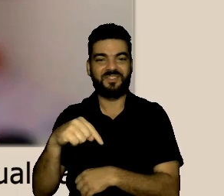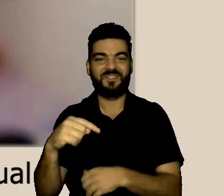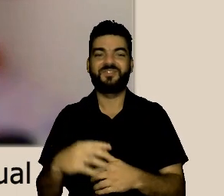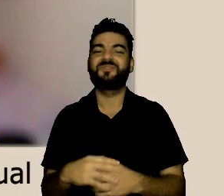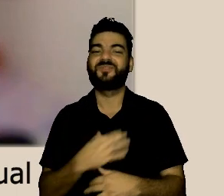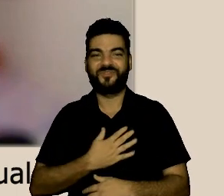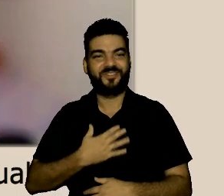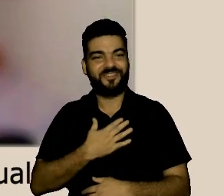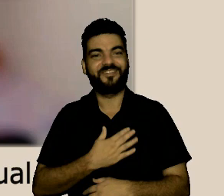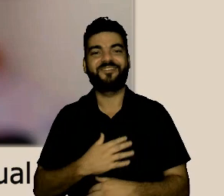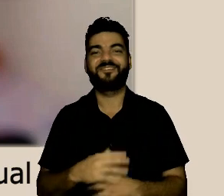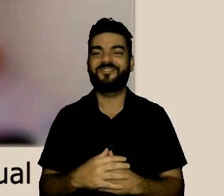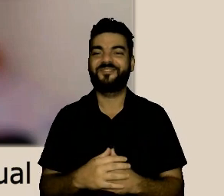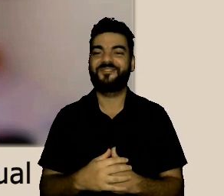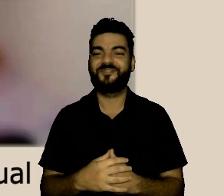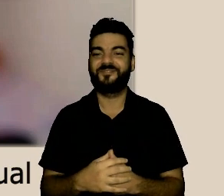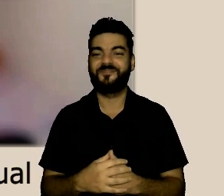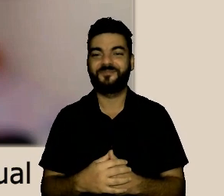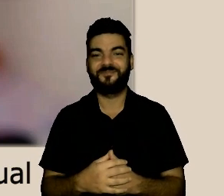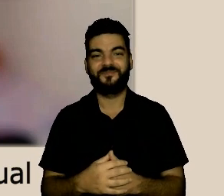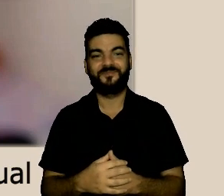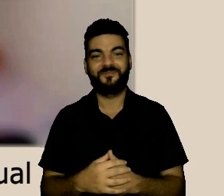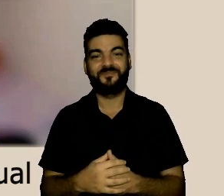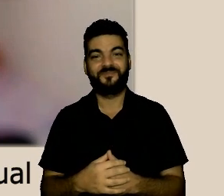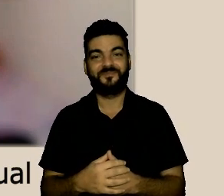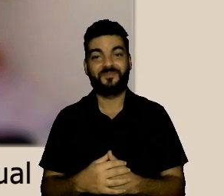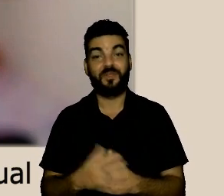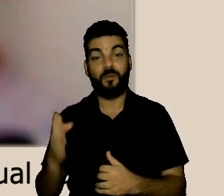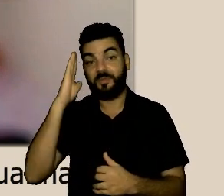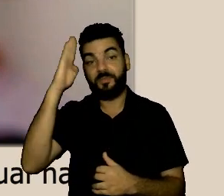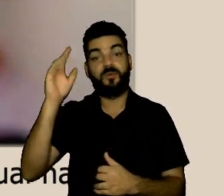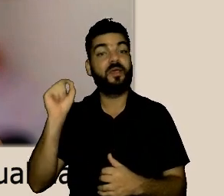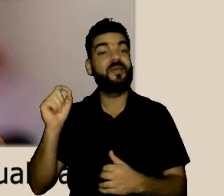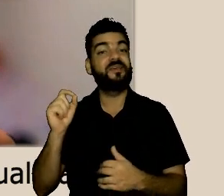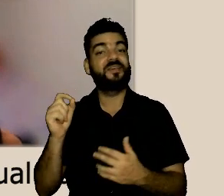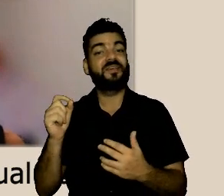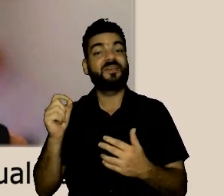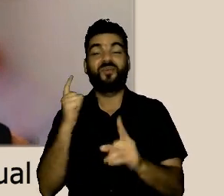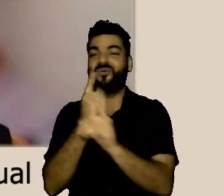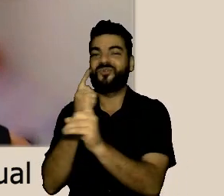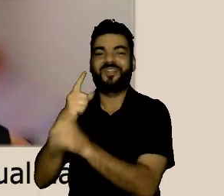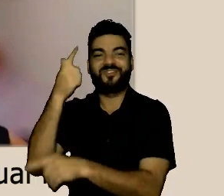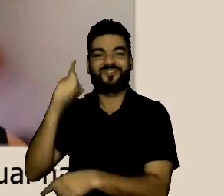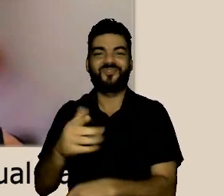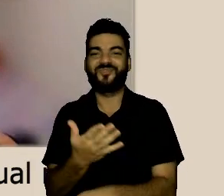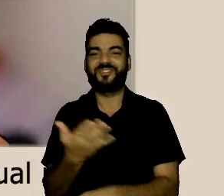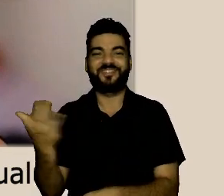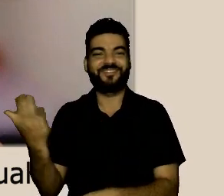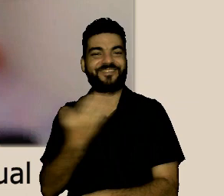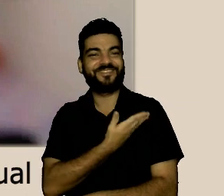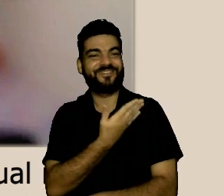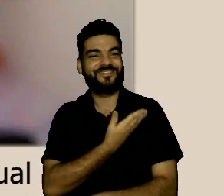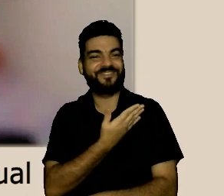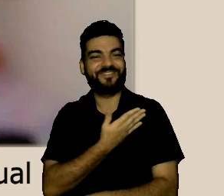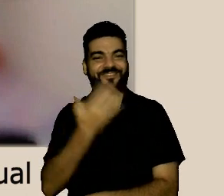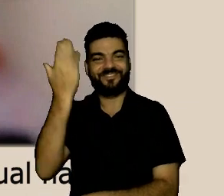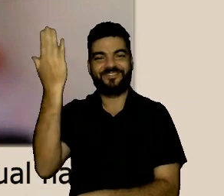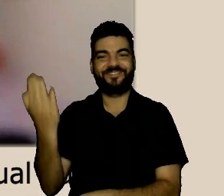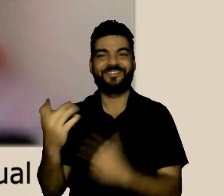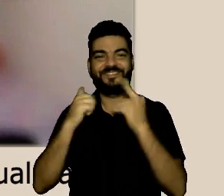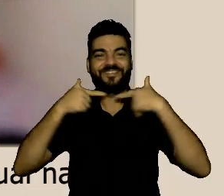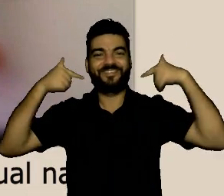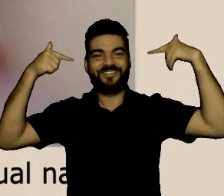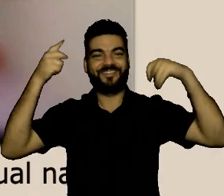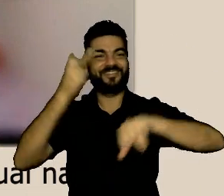desde logo gostaria de agradecer muito ao doutor Lunardelli que me fez o convite a doutora Caseira também que abriu esse espaço e principalmente o grande